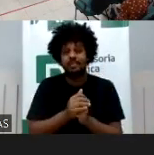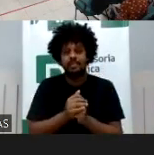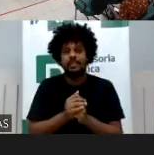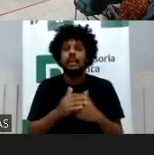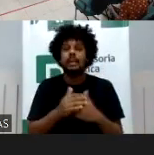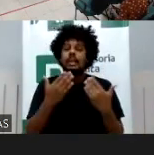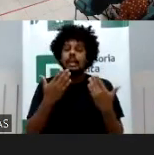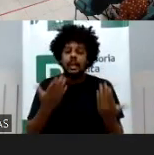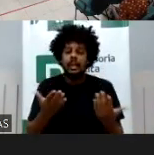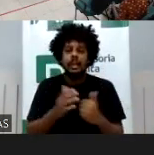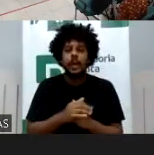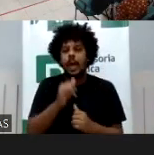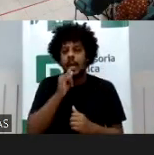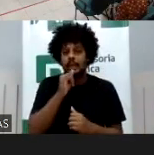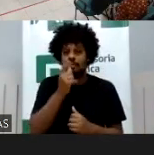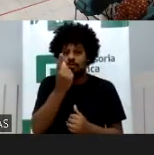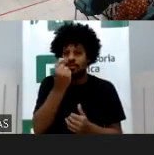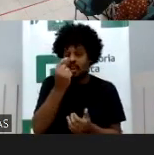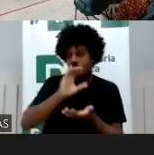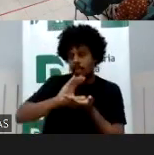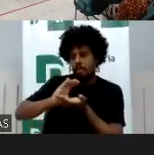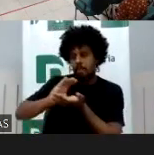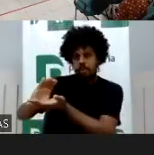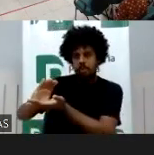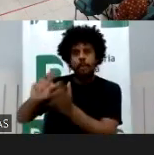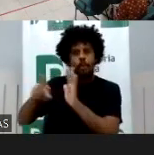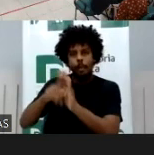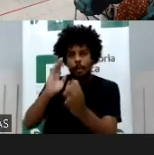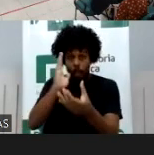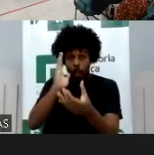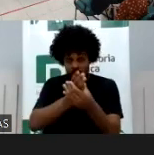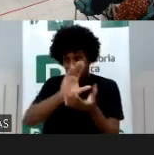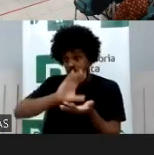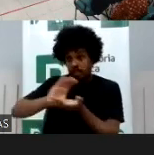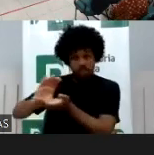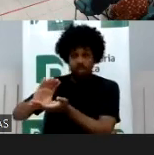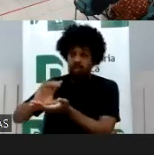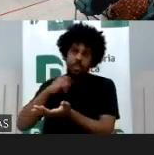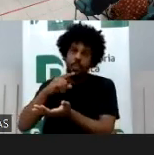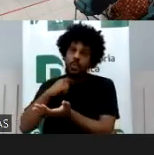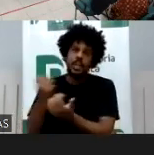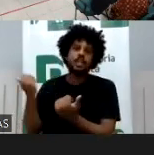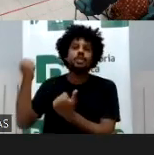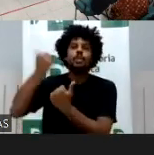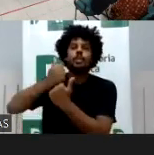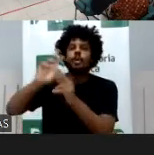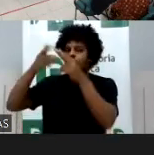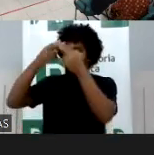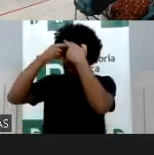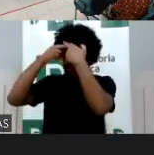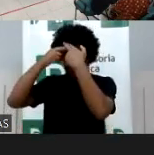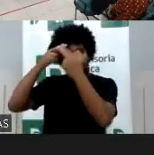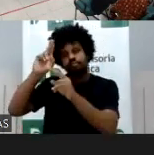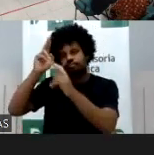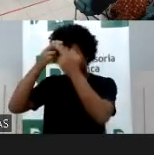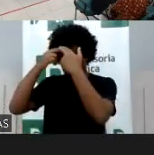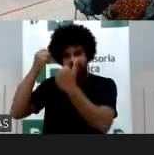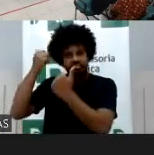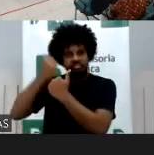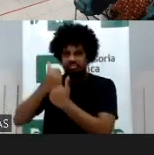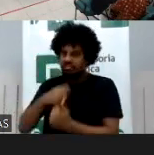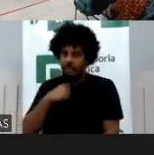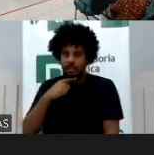substitui o eventual dano que ela sofra, não substitui, você pode compensar com dinheiro, gente sabe, toda discussão sobre dano moral é essa,